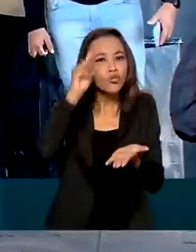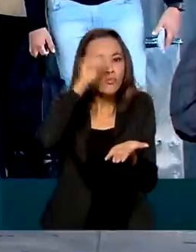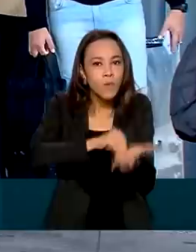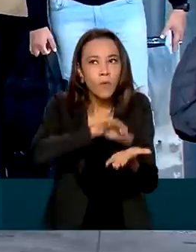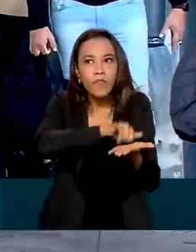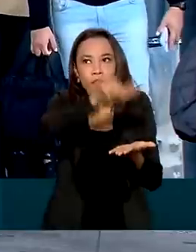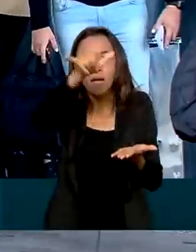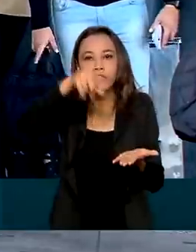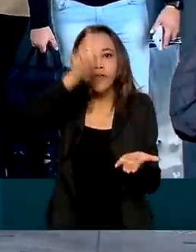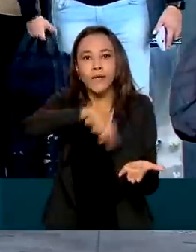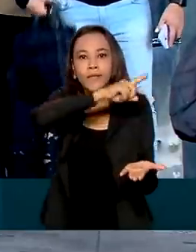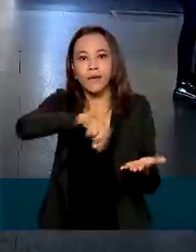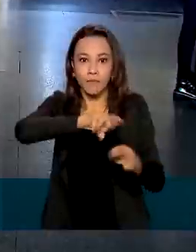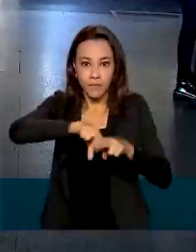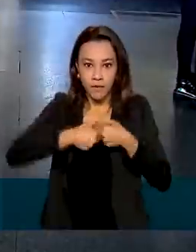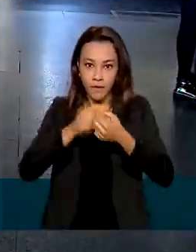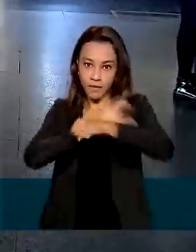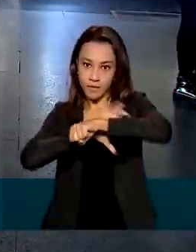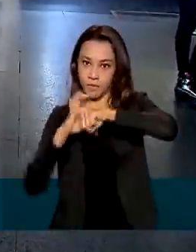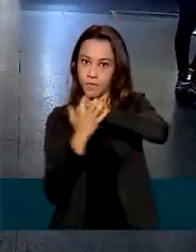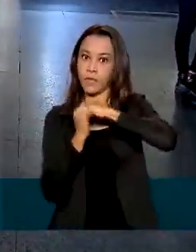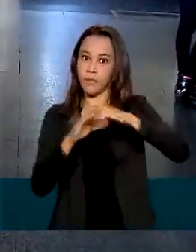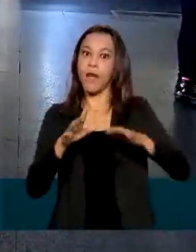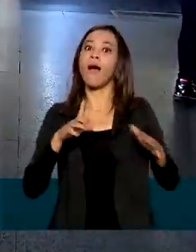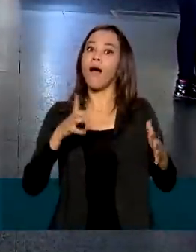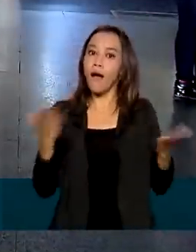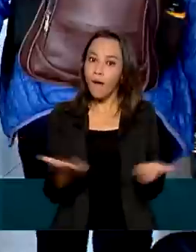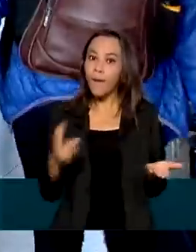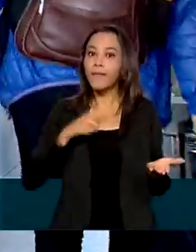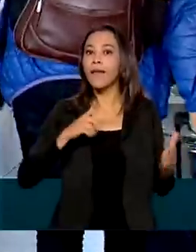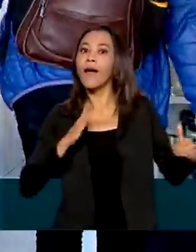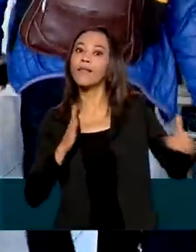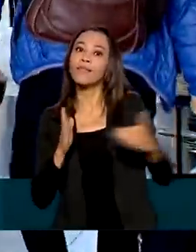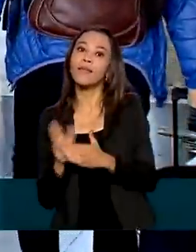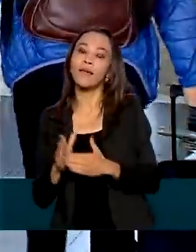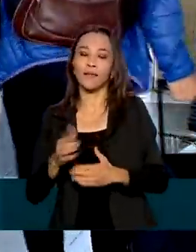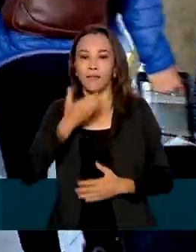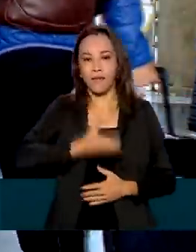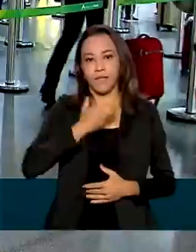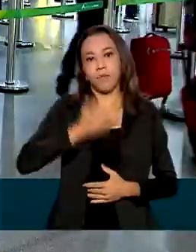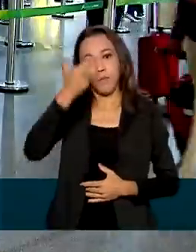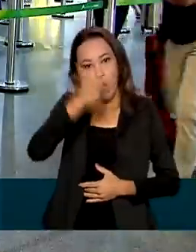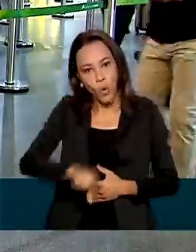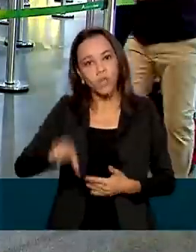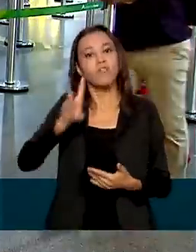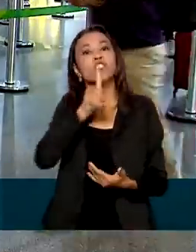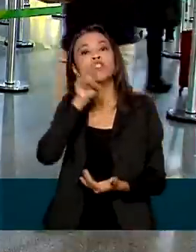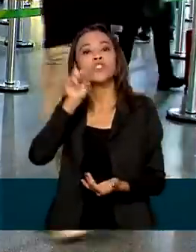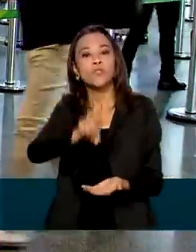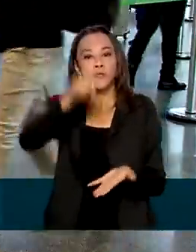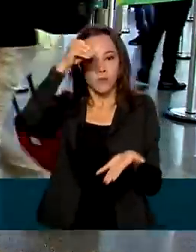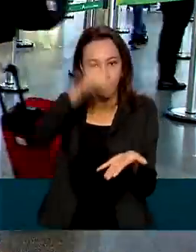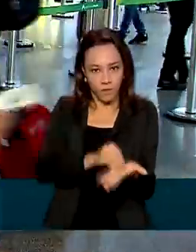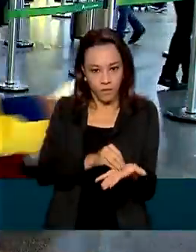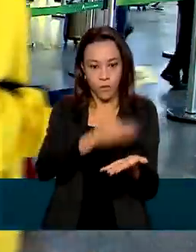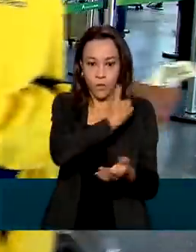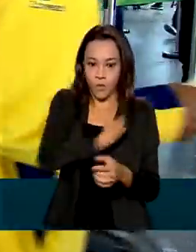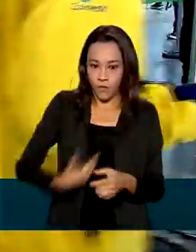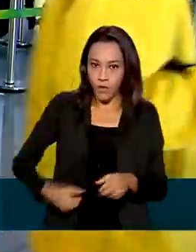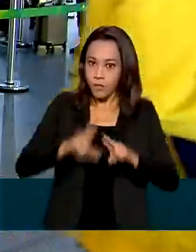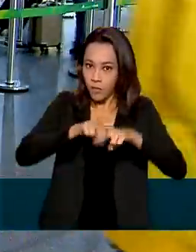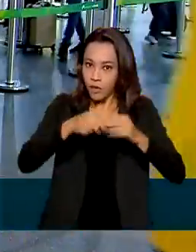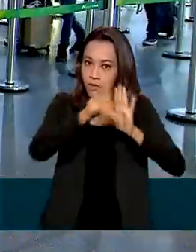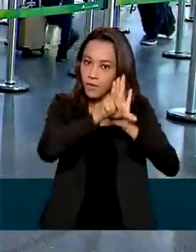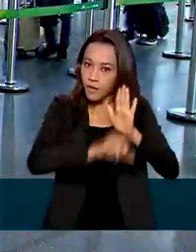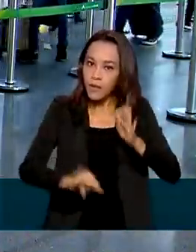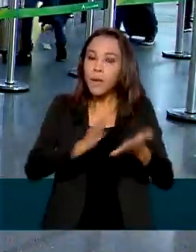aérea por conta da pandemia, agora tem até dezembro para remarcar a viagem. O governo, por meio de lei, prorrogou